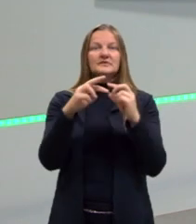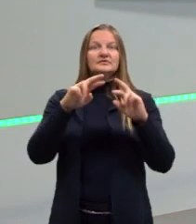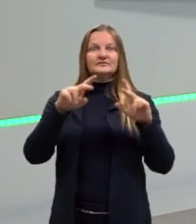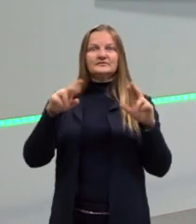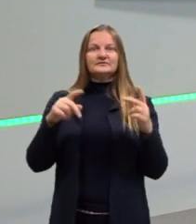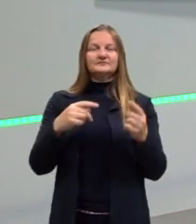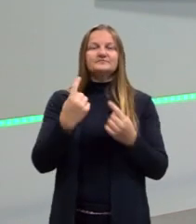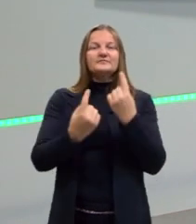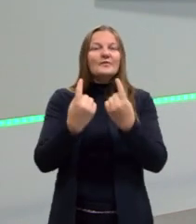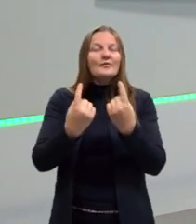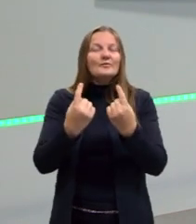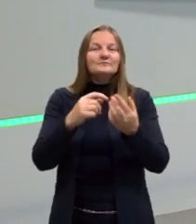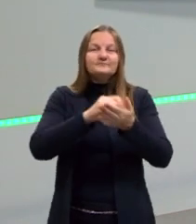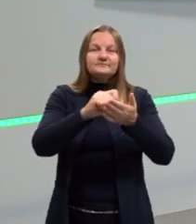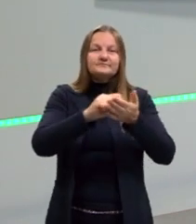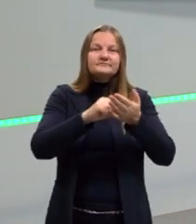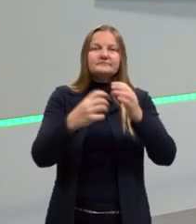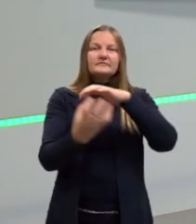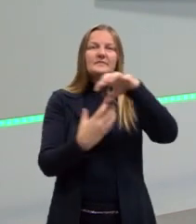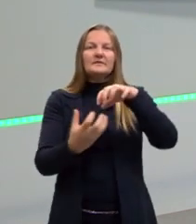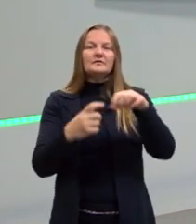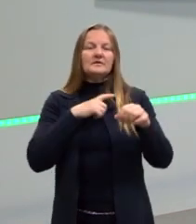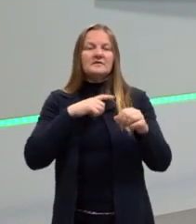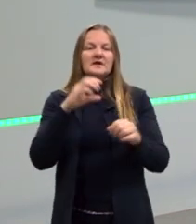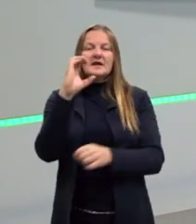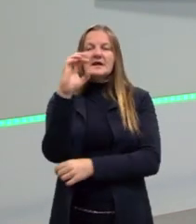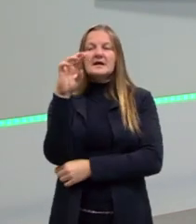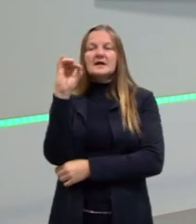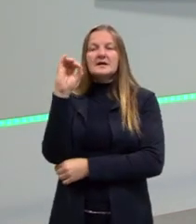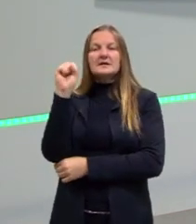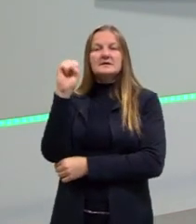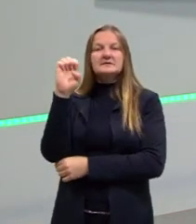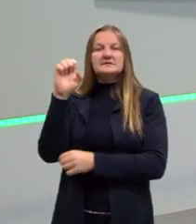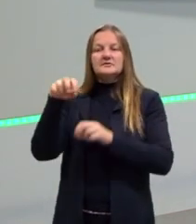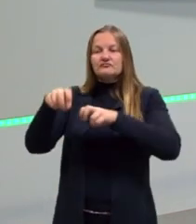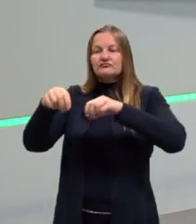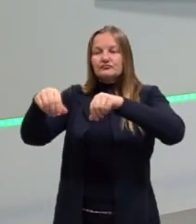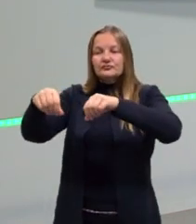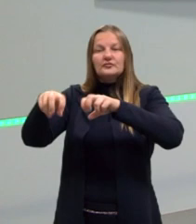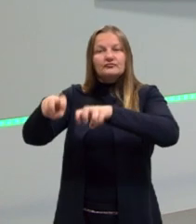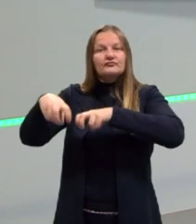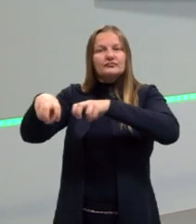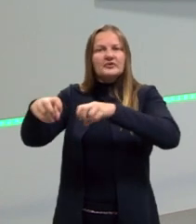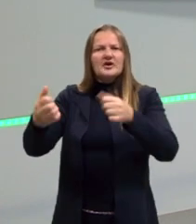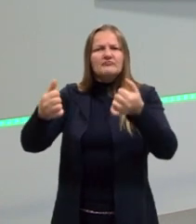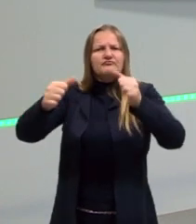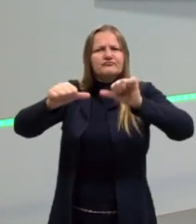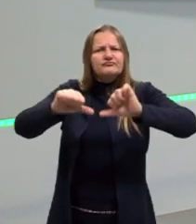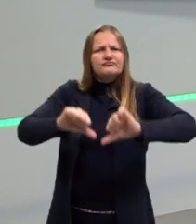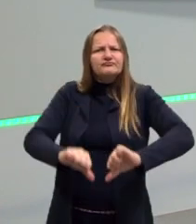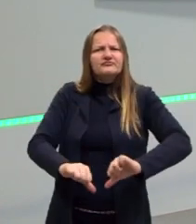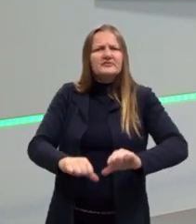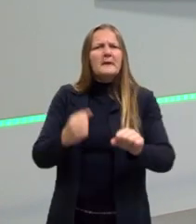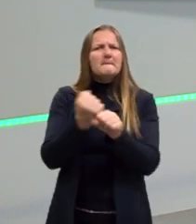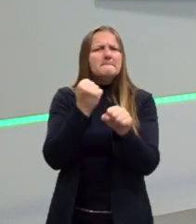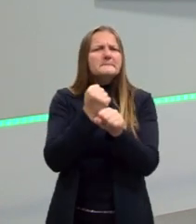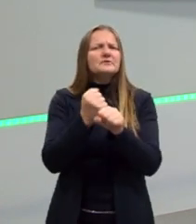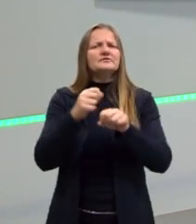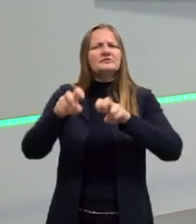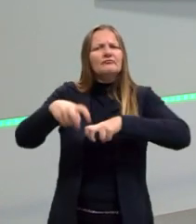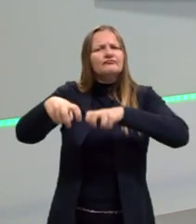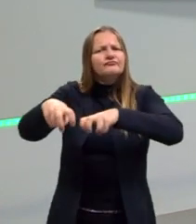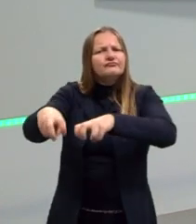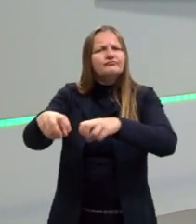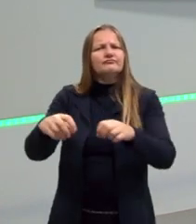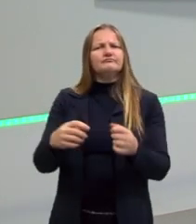que a Revolução aconteceu porque teve uma crise agrária. Produziram pouco as fazendas, e daí teve